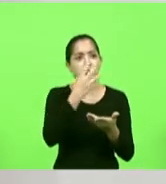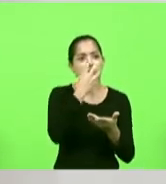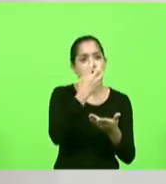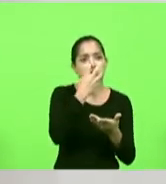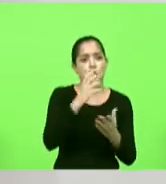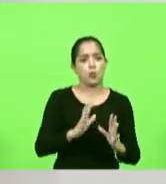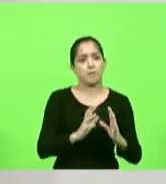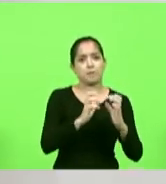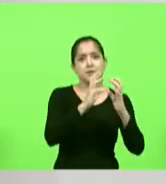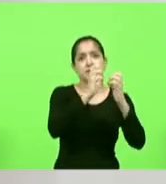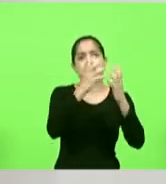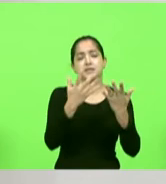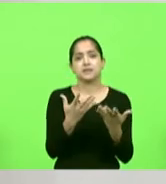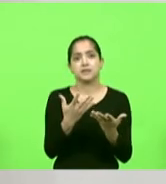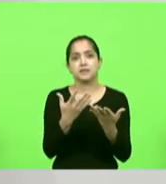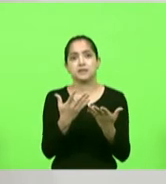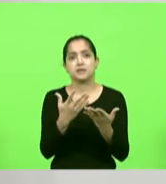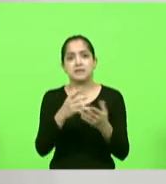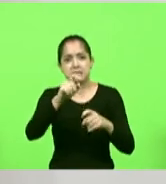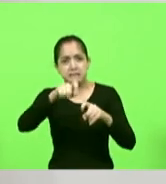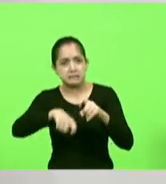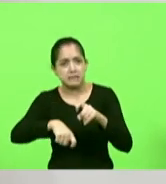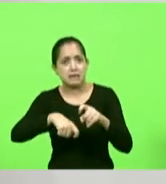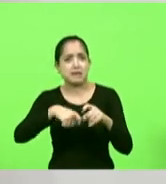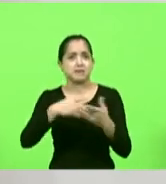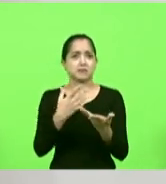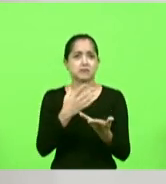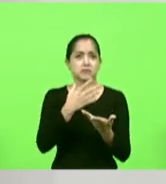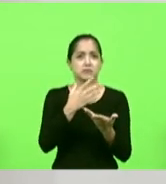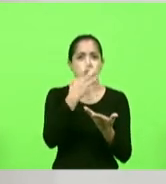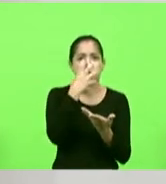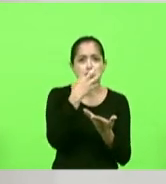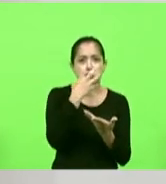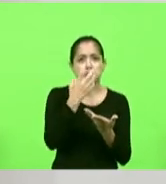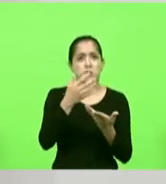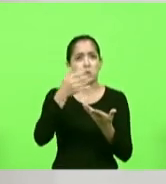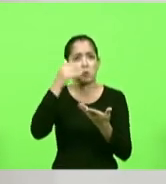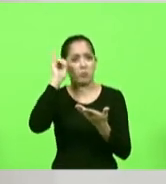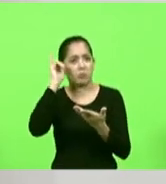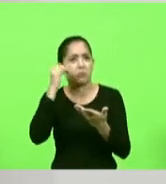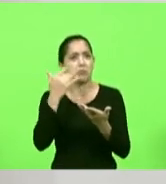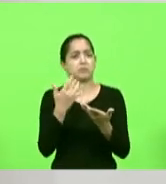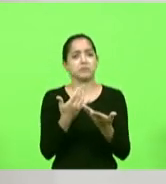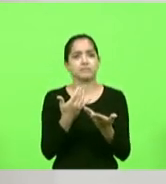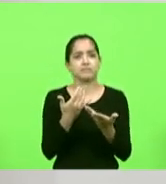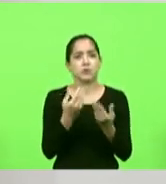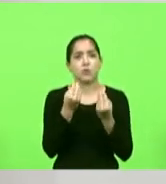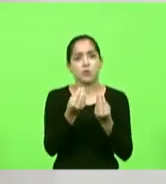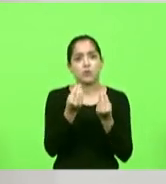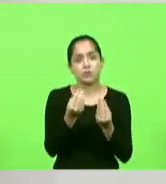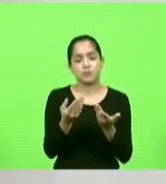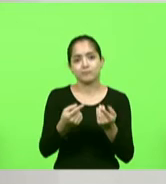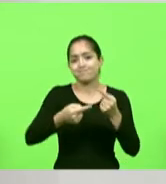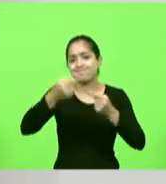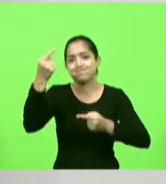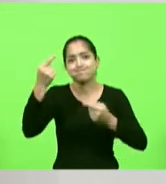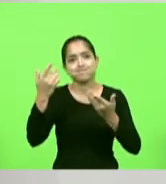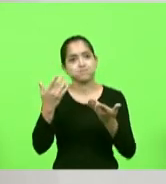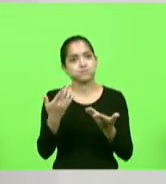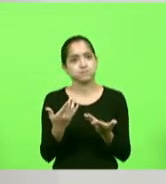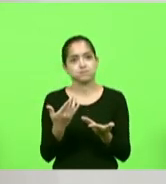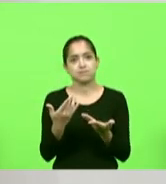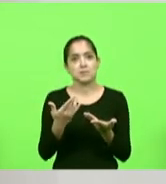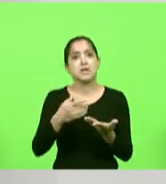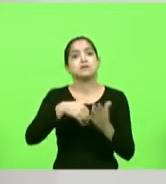contra a zoofilia o que que é isso ser humano ter uma relação sexual com um animal tem que ser multado